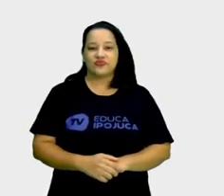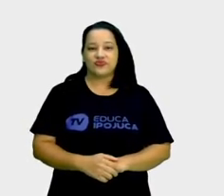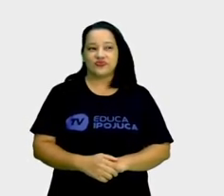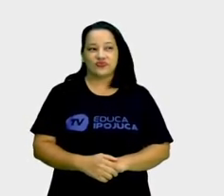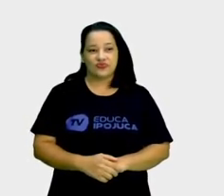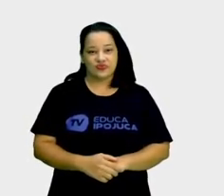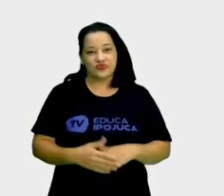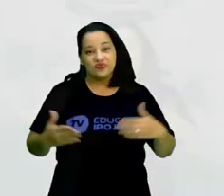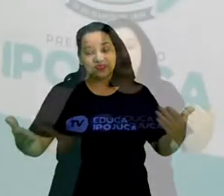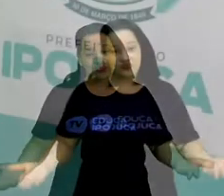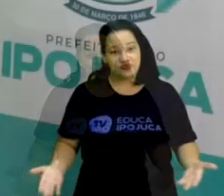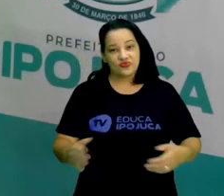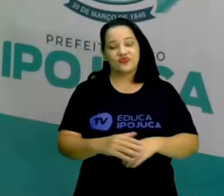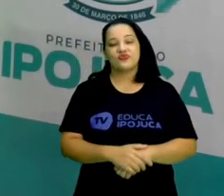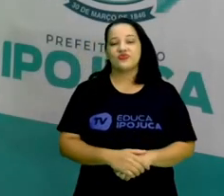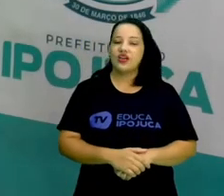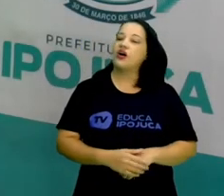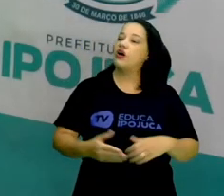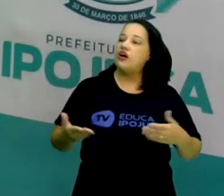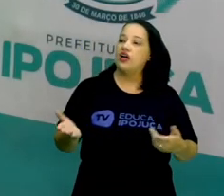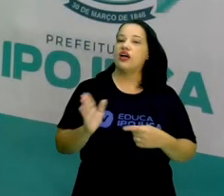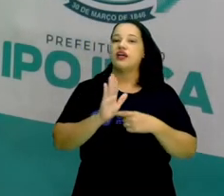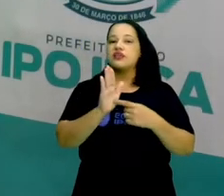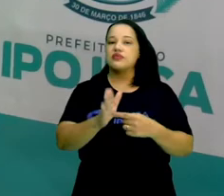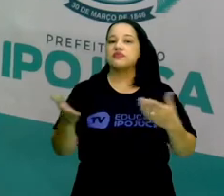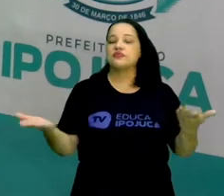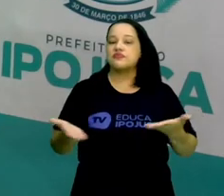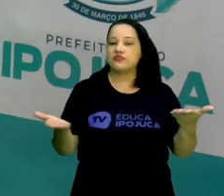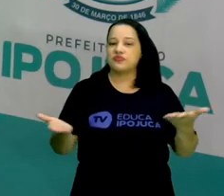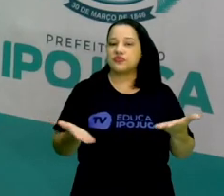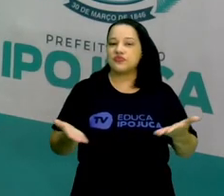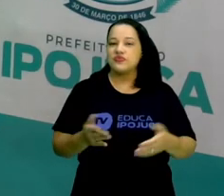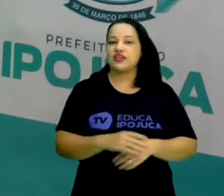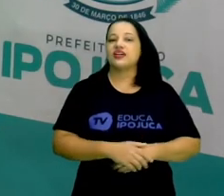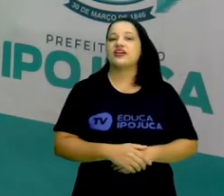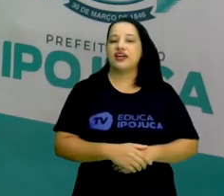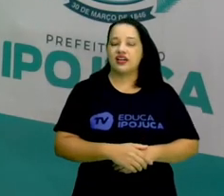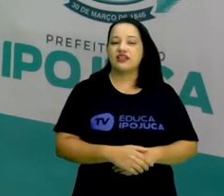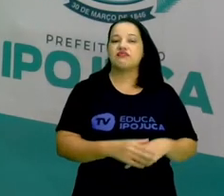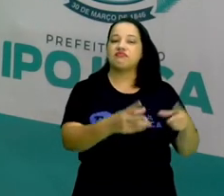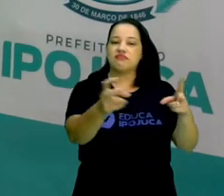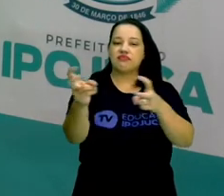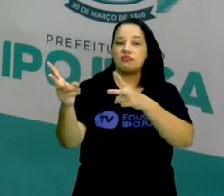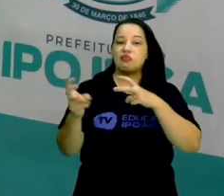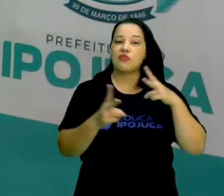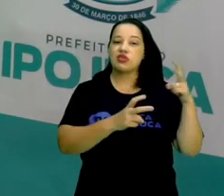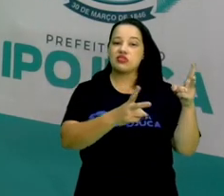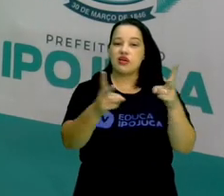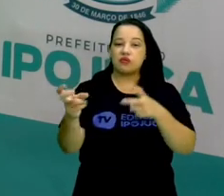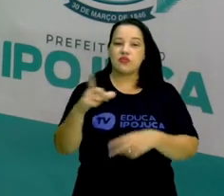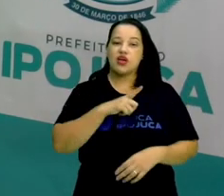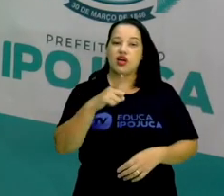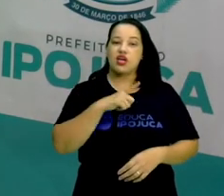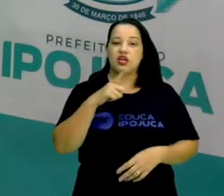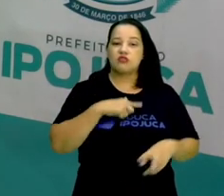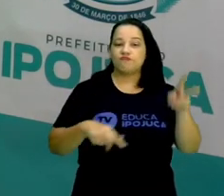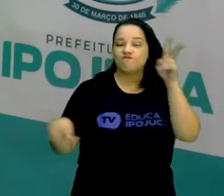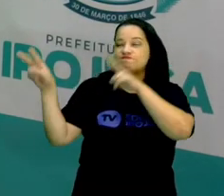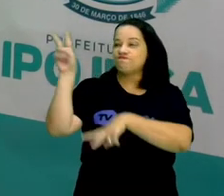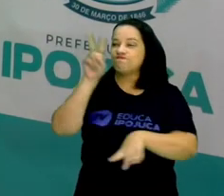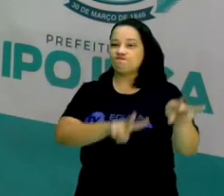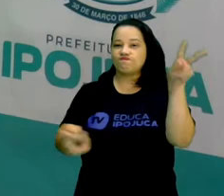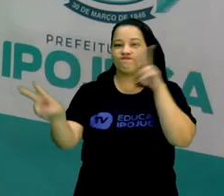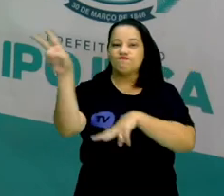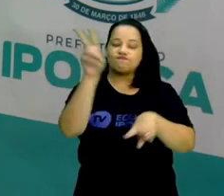Bem, pessoal, esse foi o nosso momento de perceber que existem vários olhares